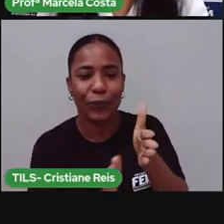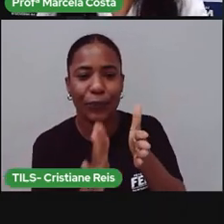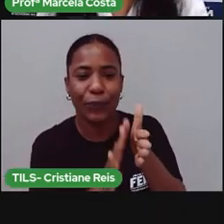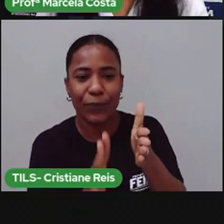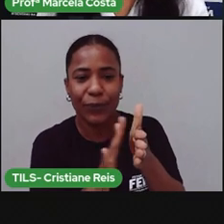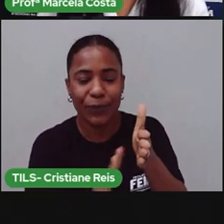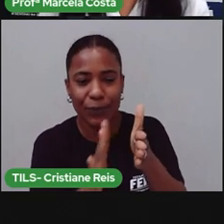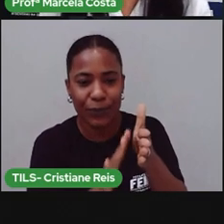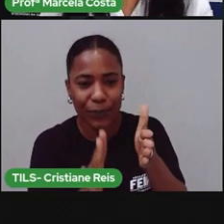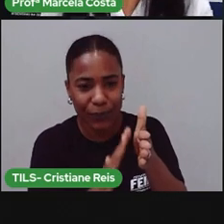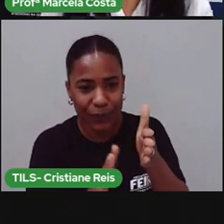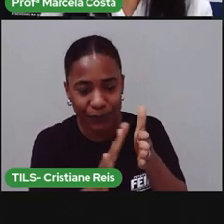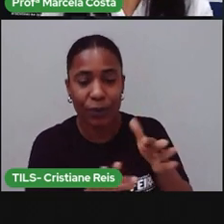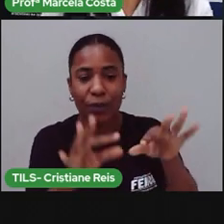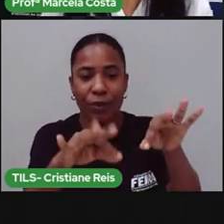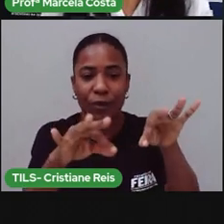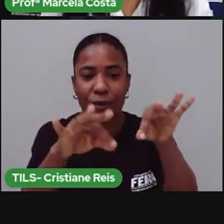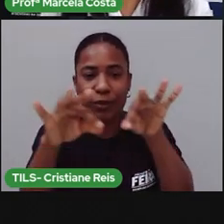forrar sua cama,